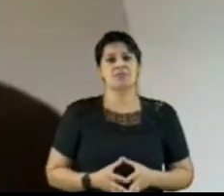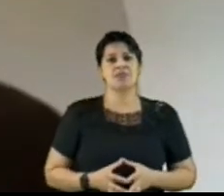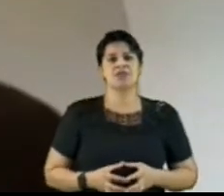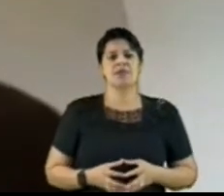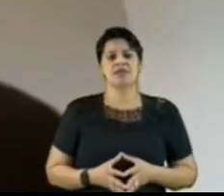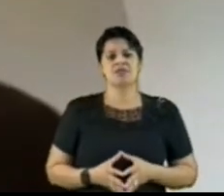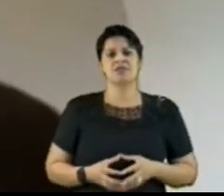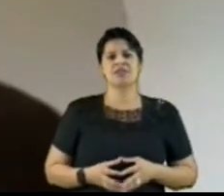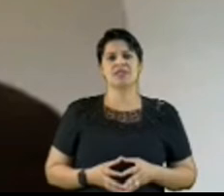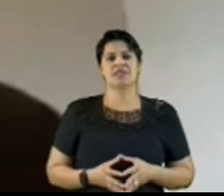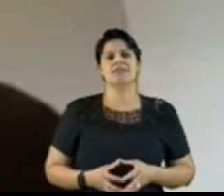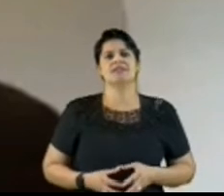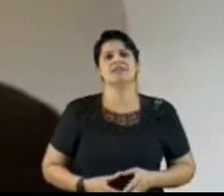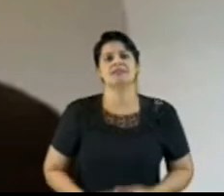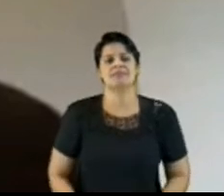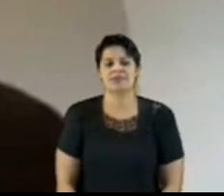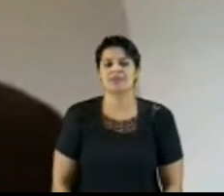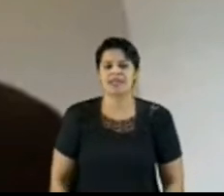envolvidos,